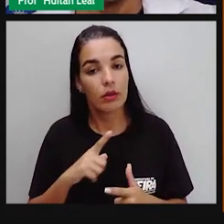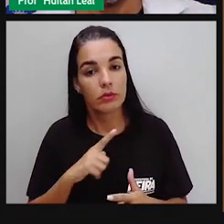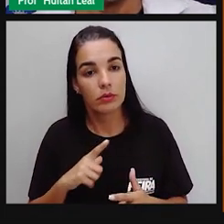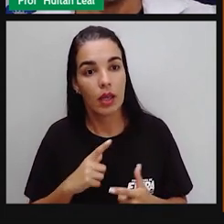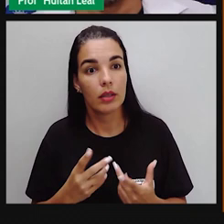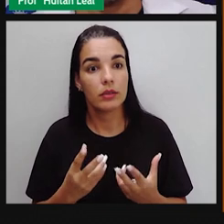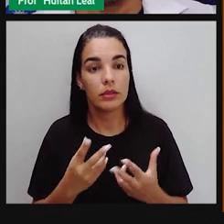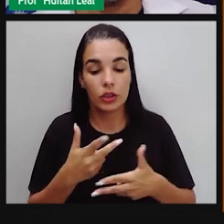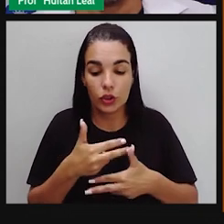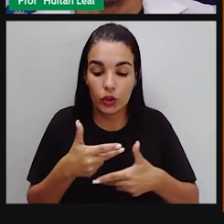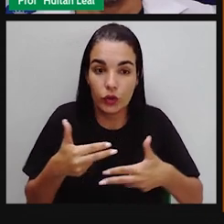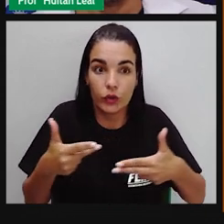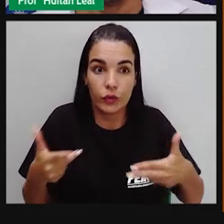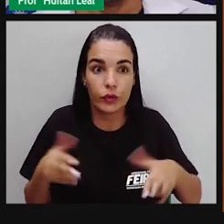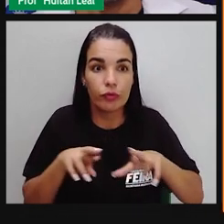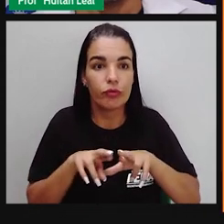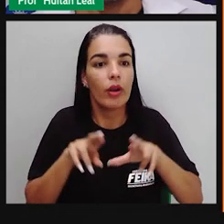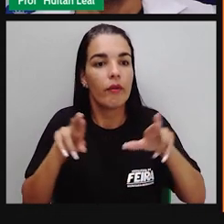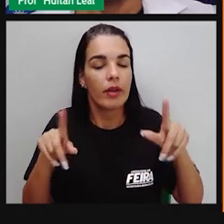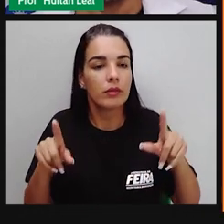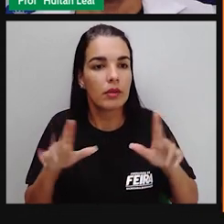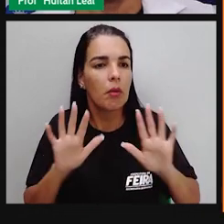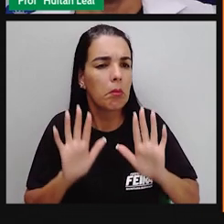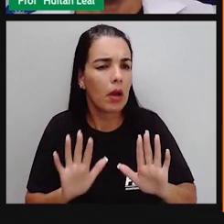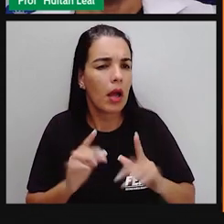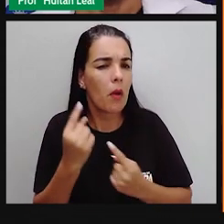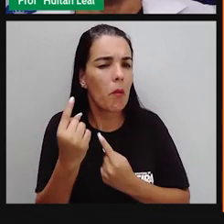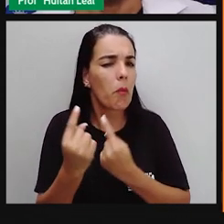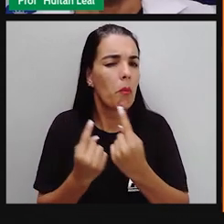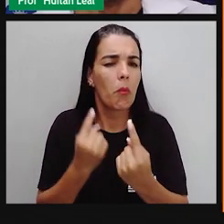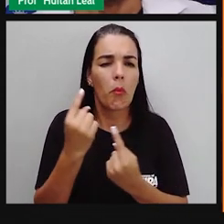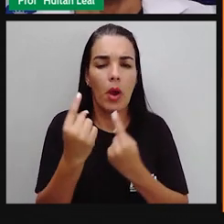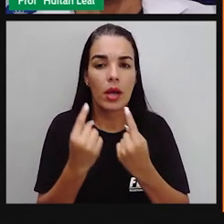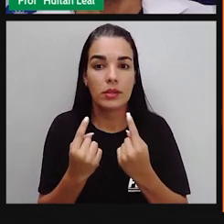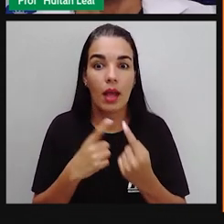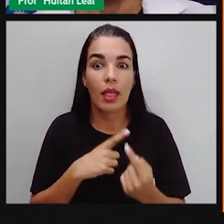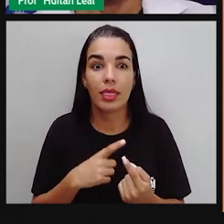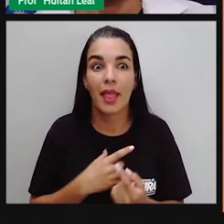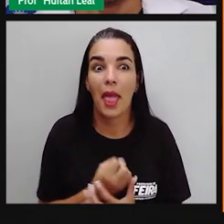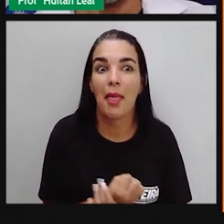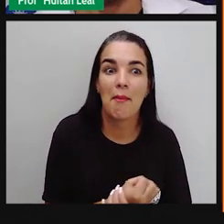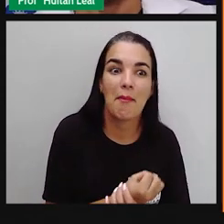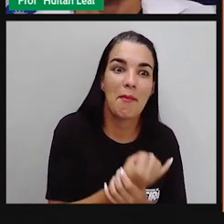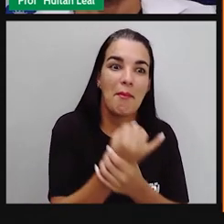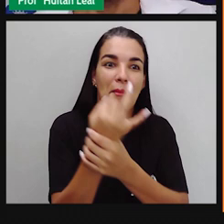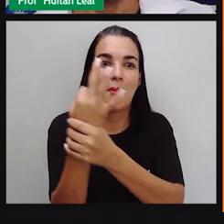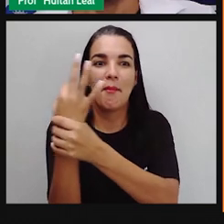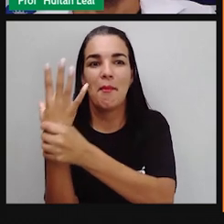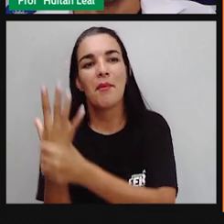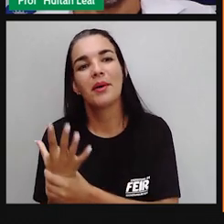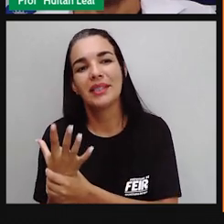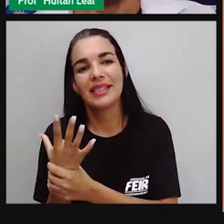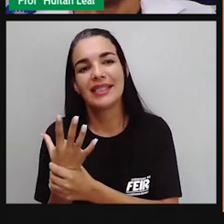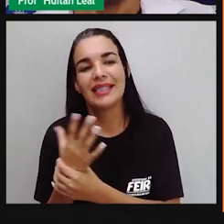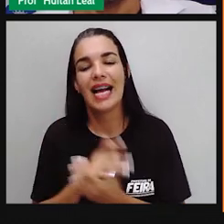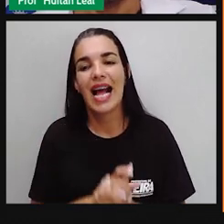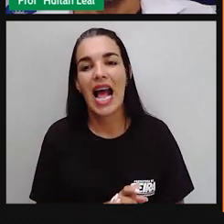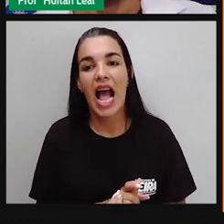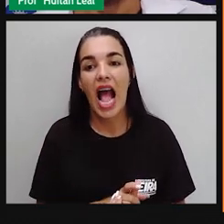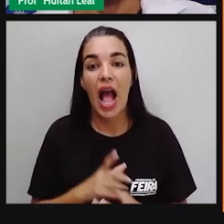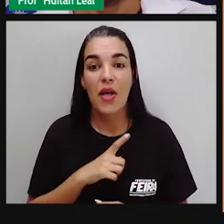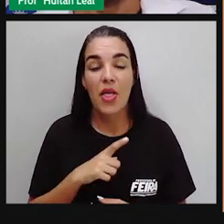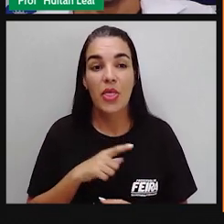gente fala e escreve. Quais são elas? São inúmeras, tem várias figuras de linguagem.